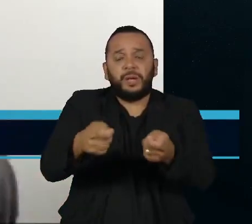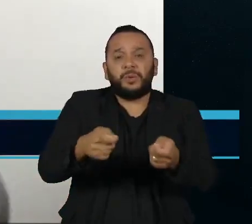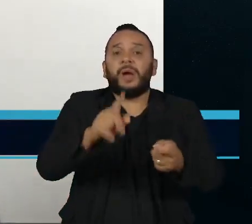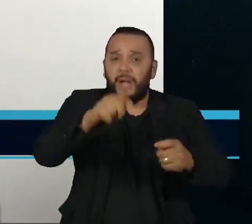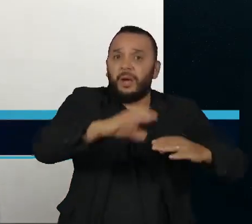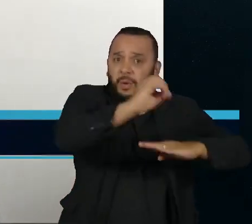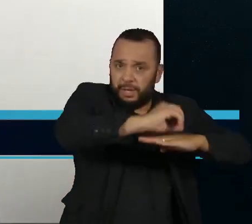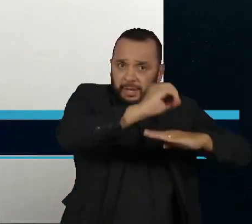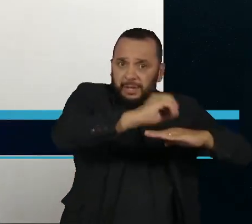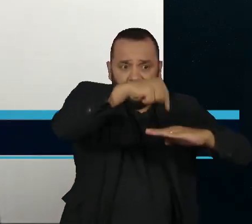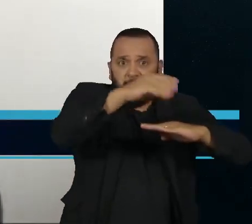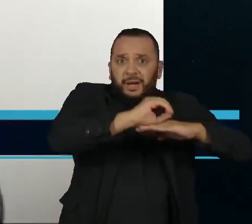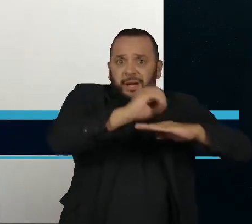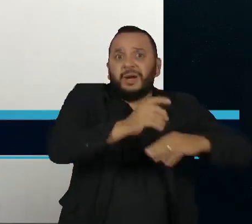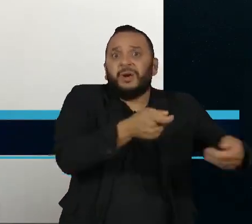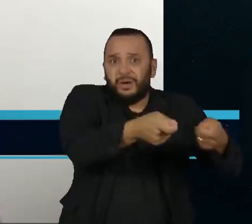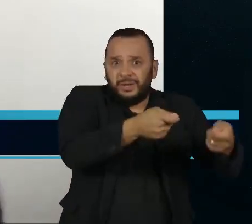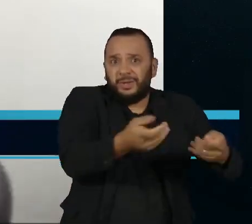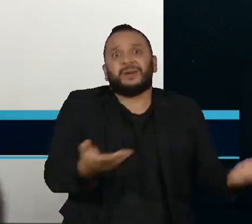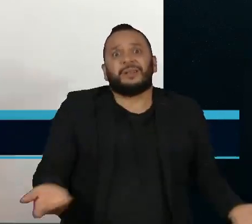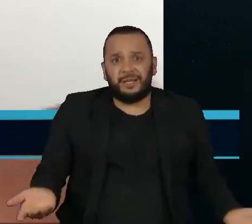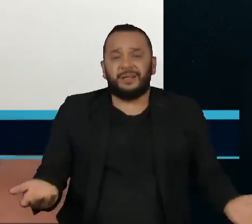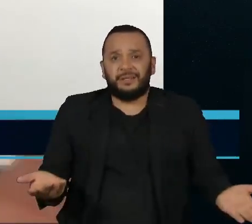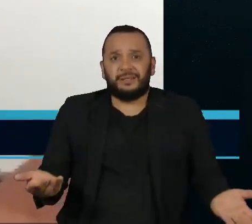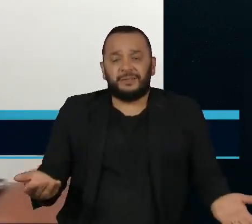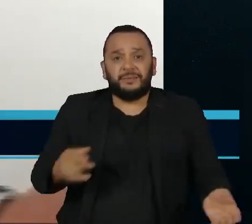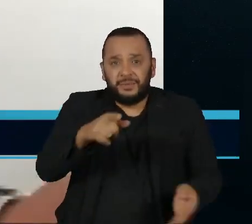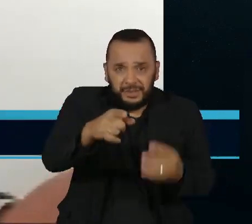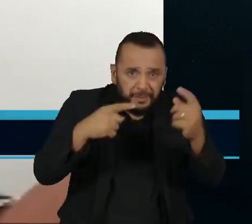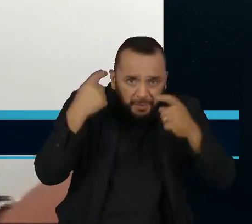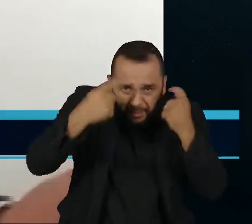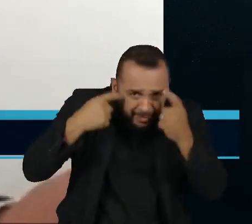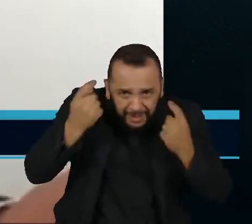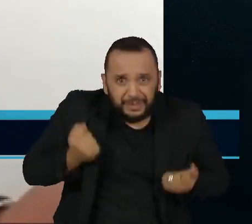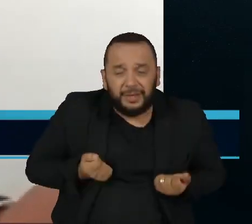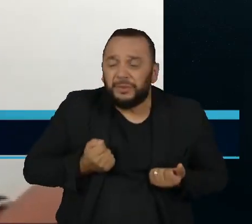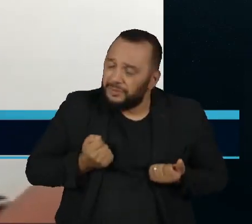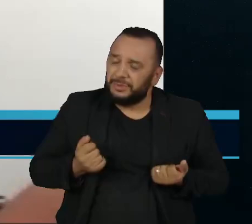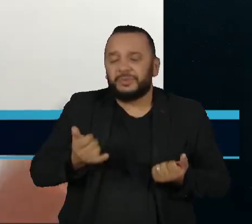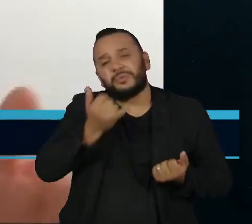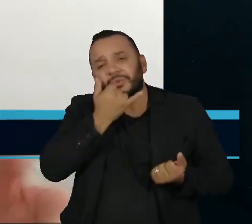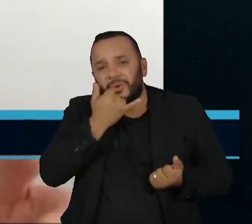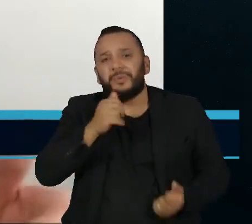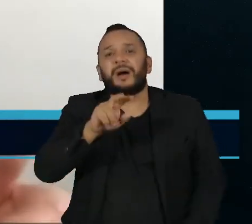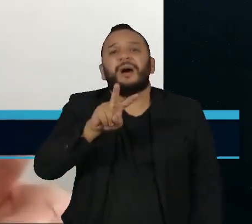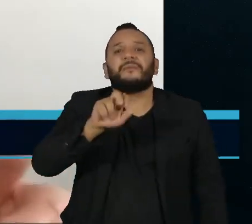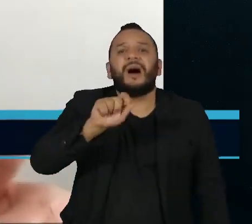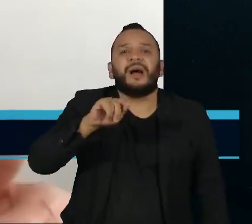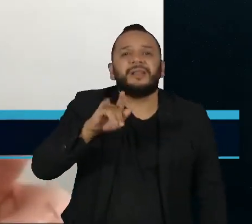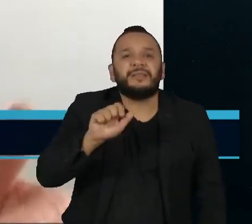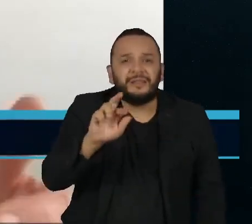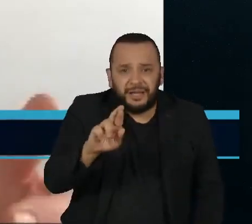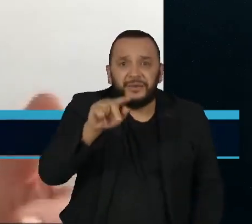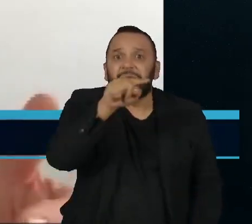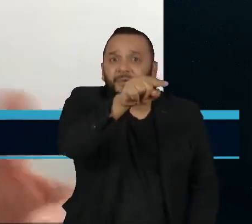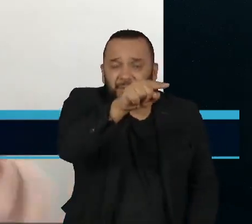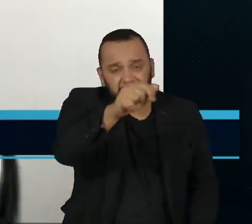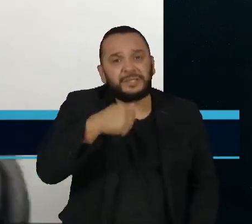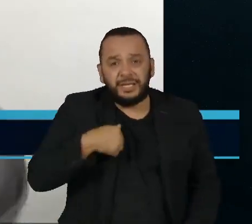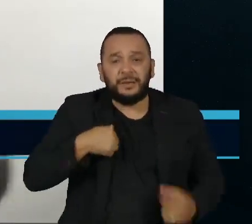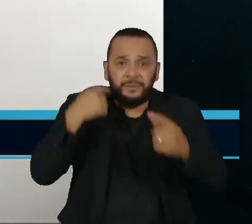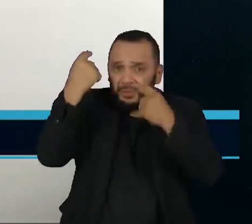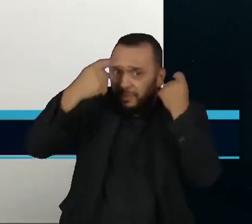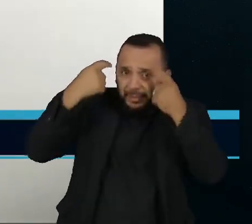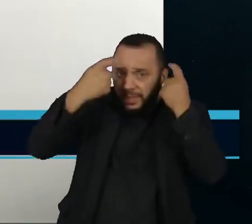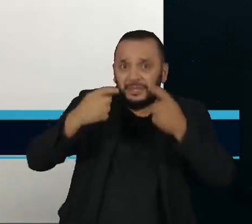Eu disse até a ele, Wagner, o pior de tudo não é a sua preocupação. O pior de tudo é que a sua preocupação desinforma o governo